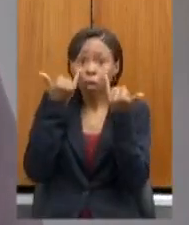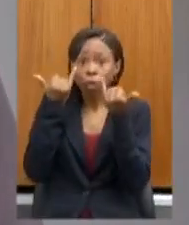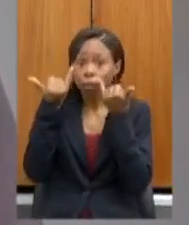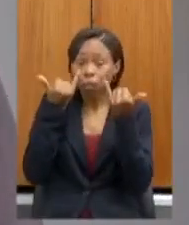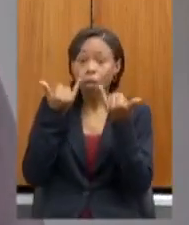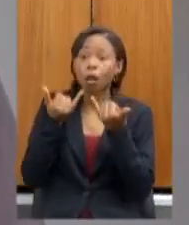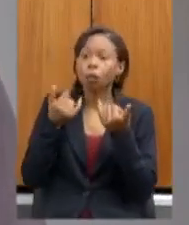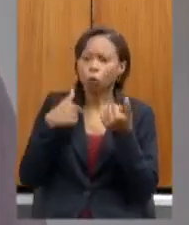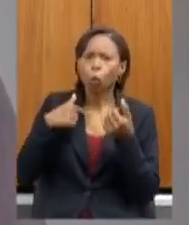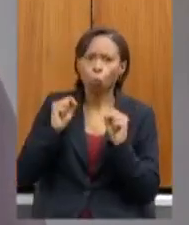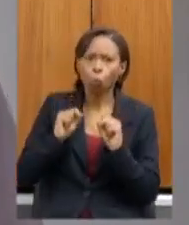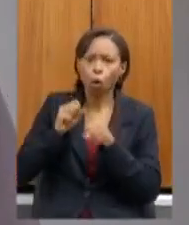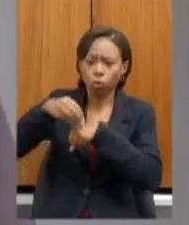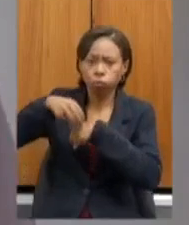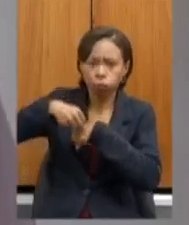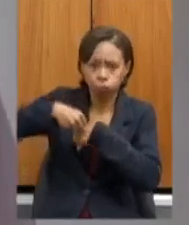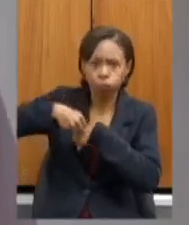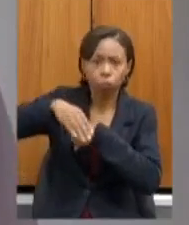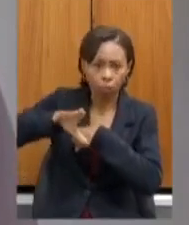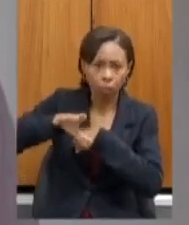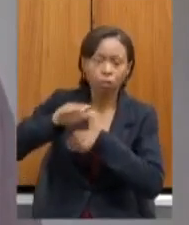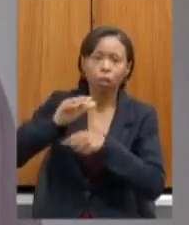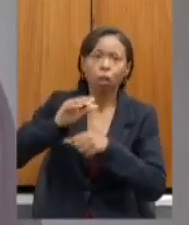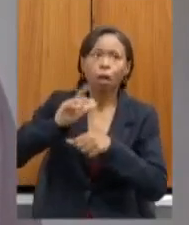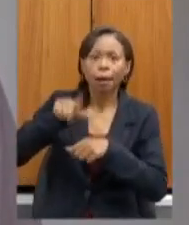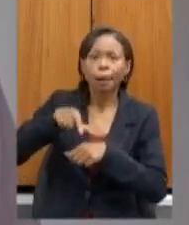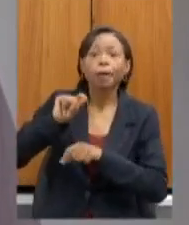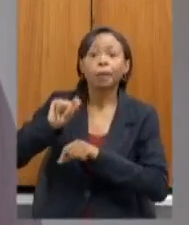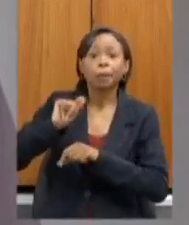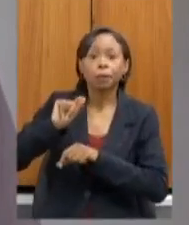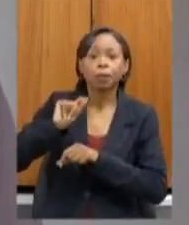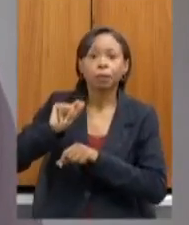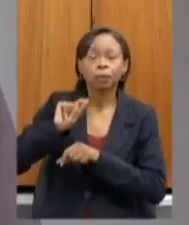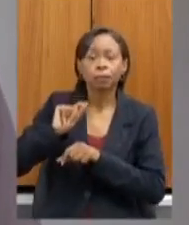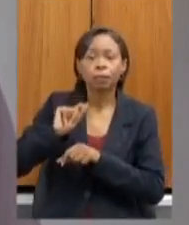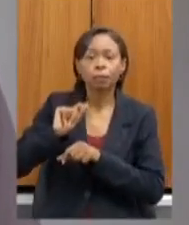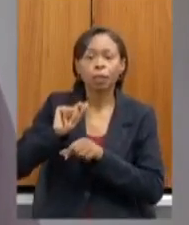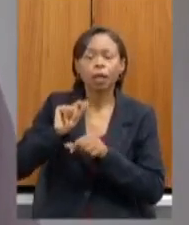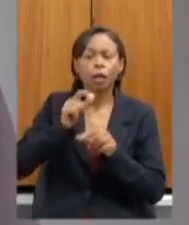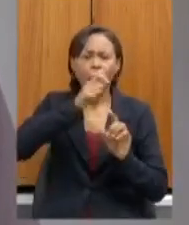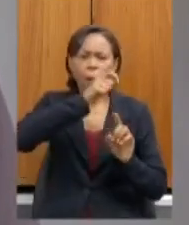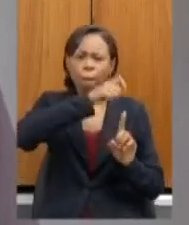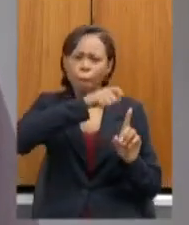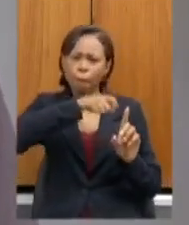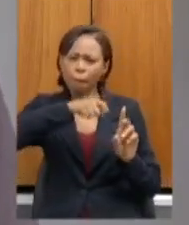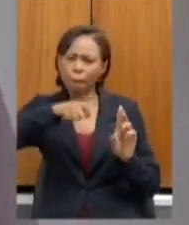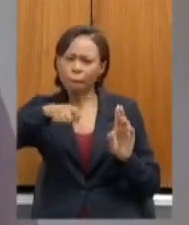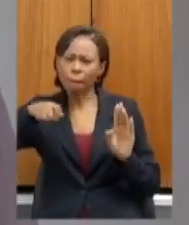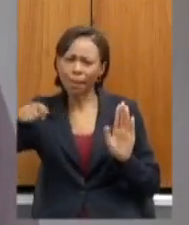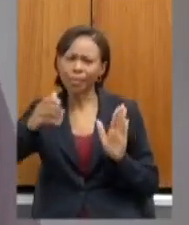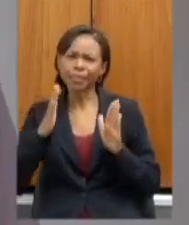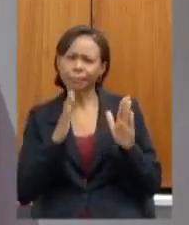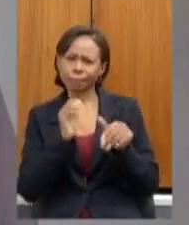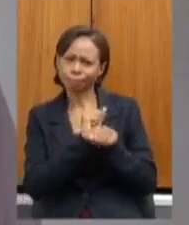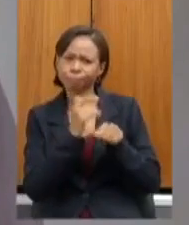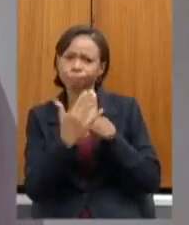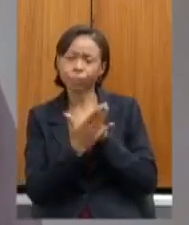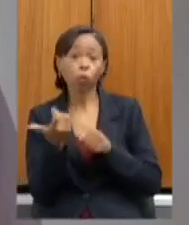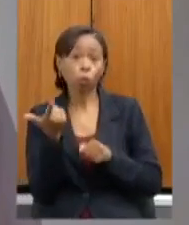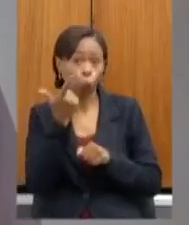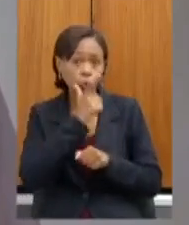para a senhora que é importante que eu compartilhe é que mesmo ao longo dos meses de pandemia nós conseguimos realizar